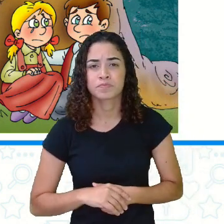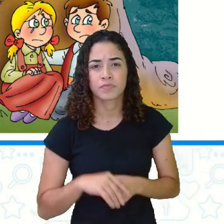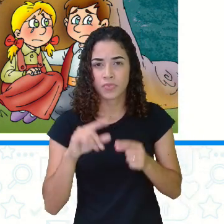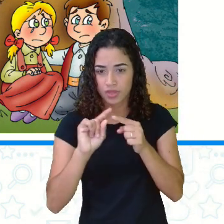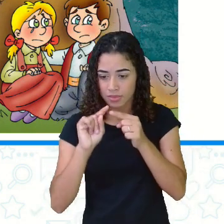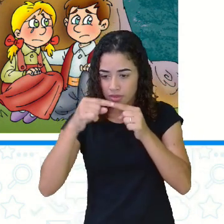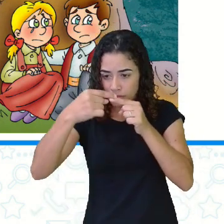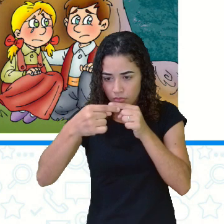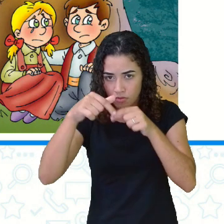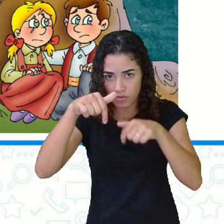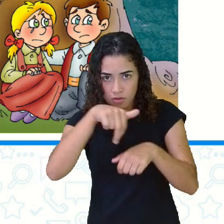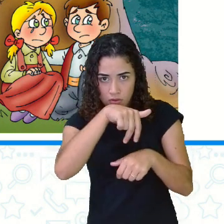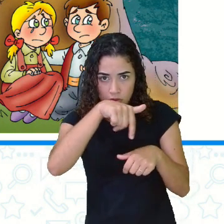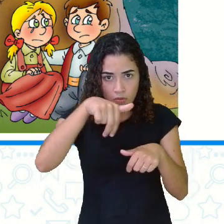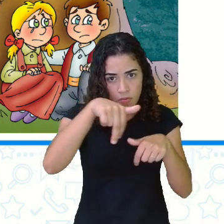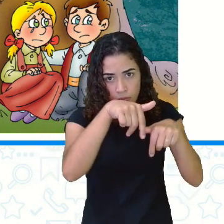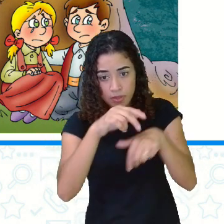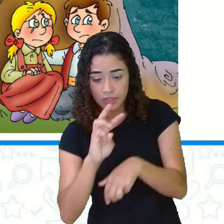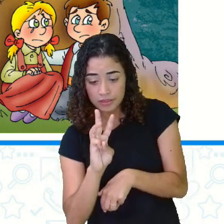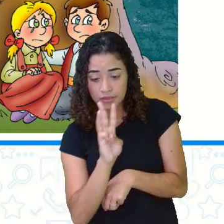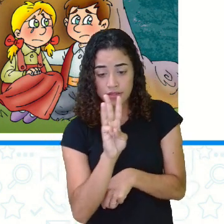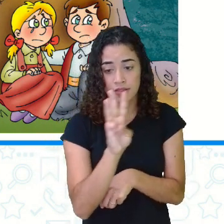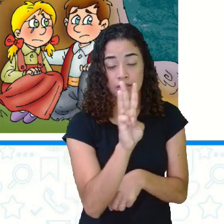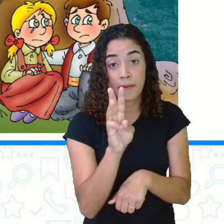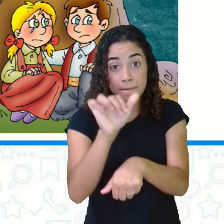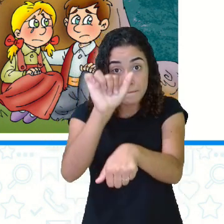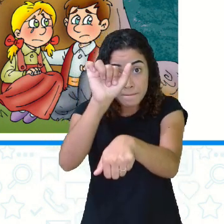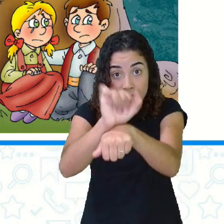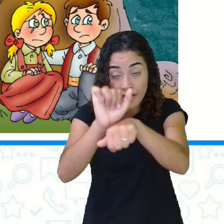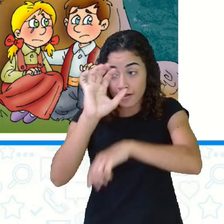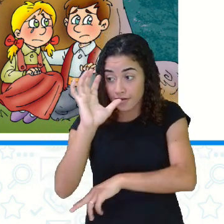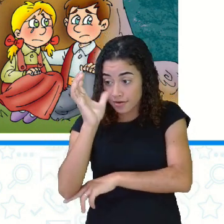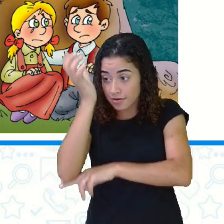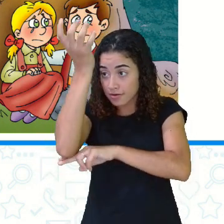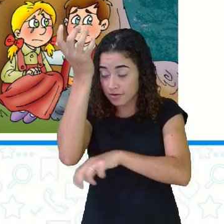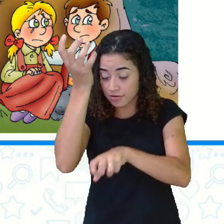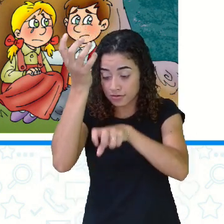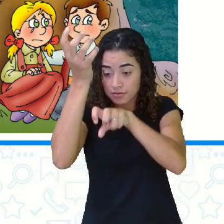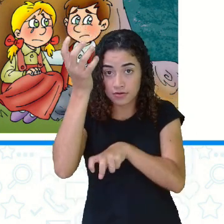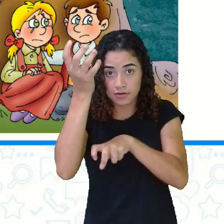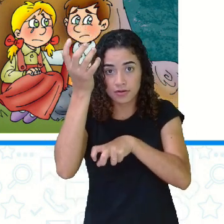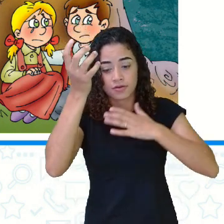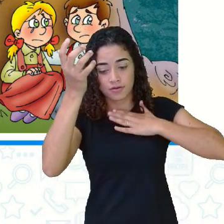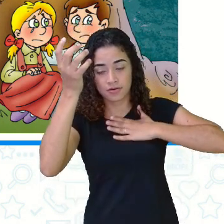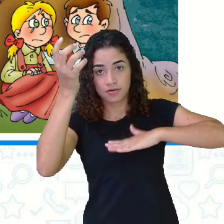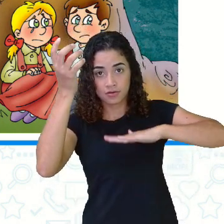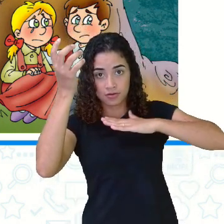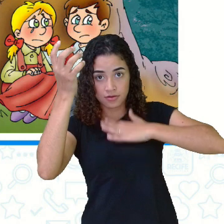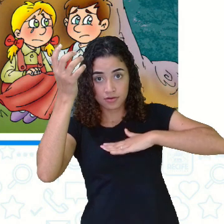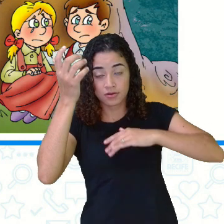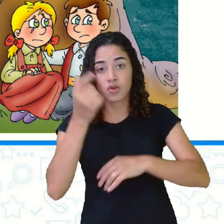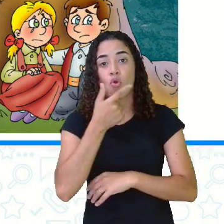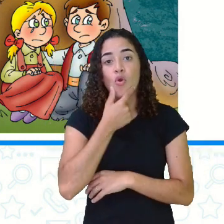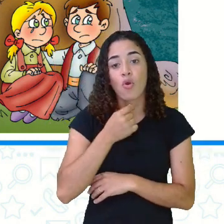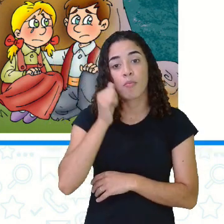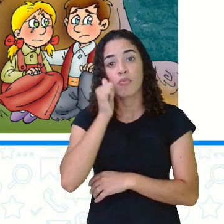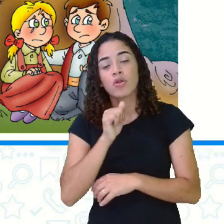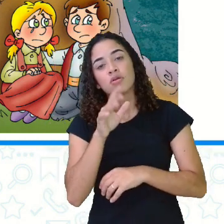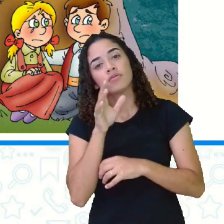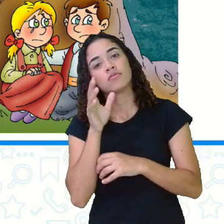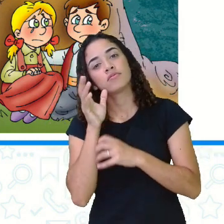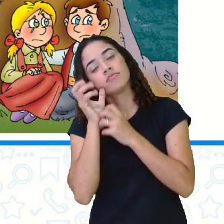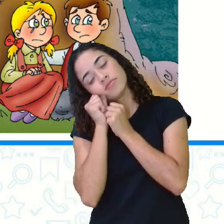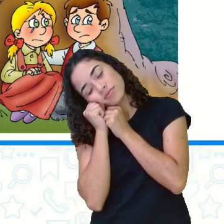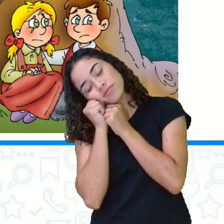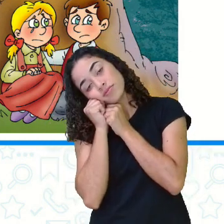Depois de uma longa caminhada, os três pararam debaixo de uma árvore para descansar. João e Maria pegaram no